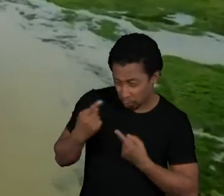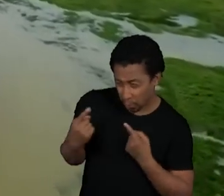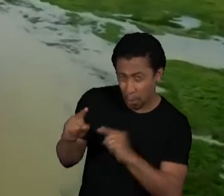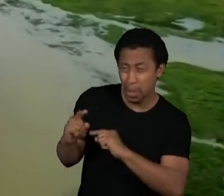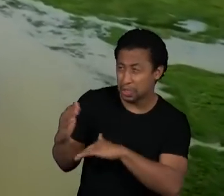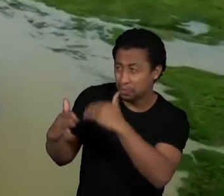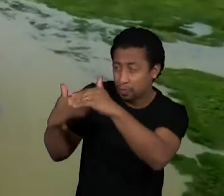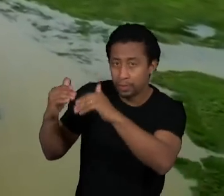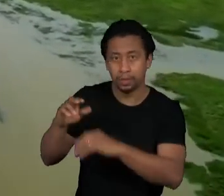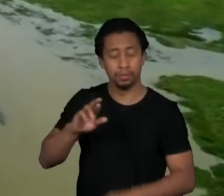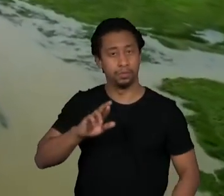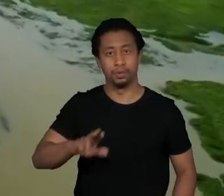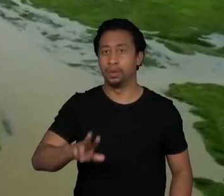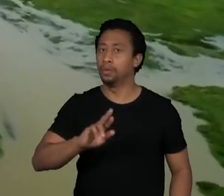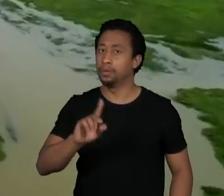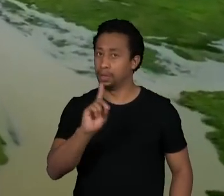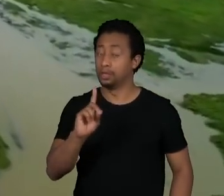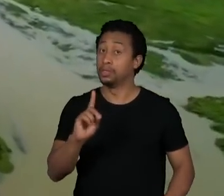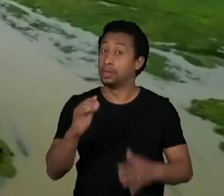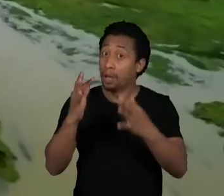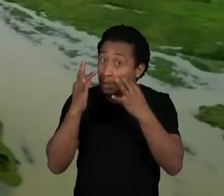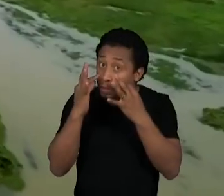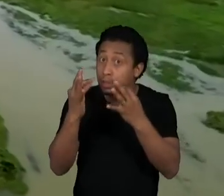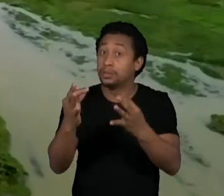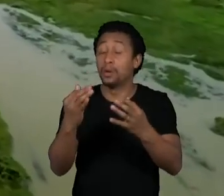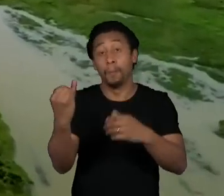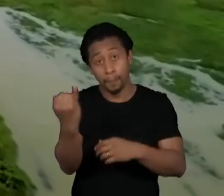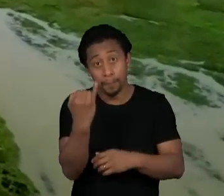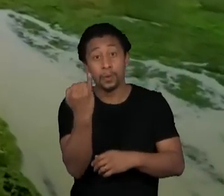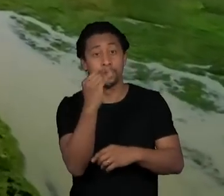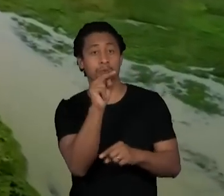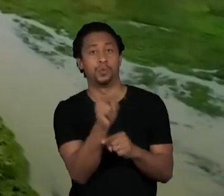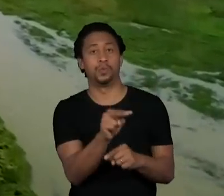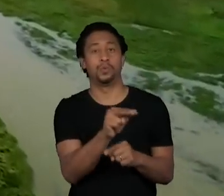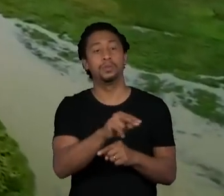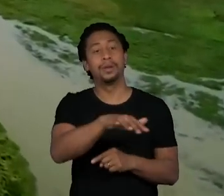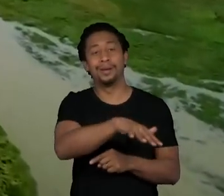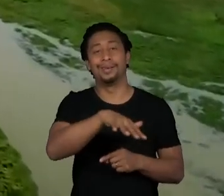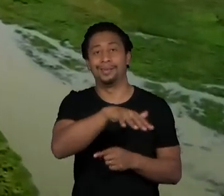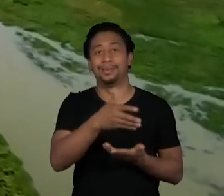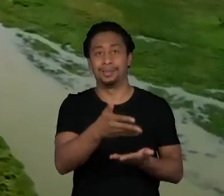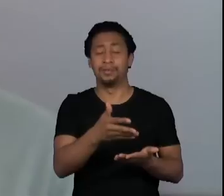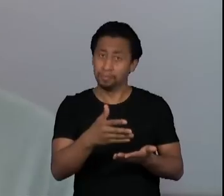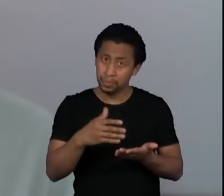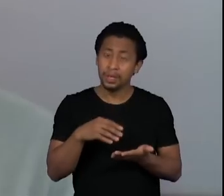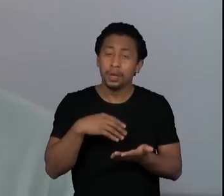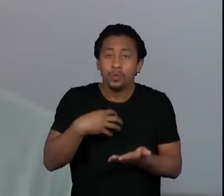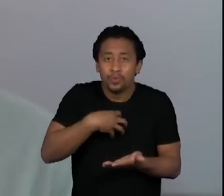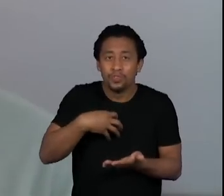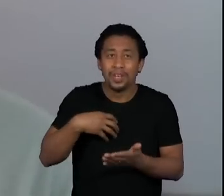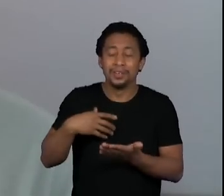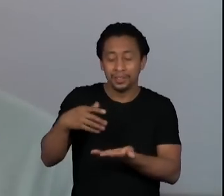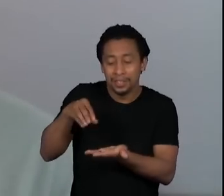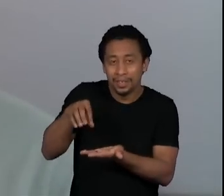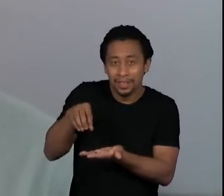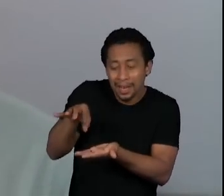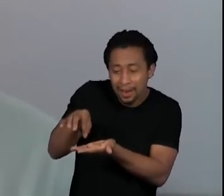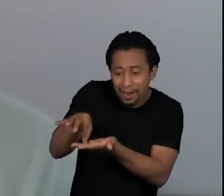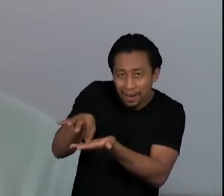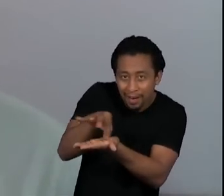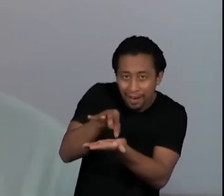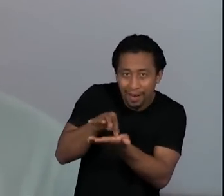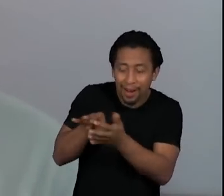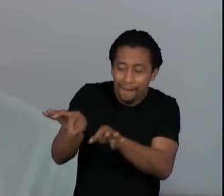que há soluções, a ferrovia talvez seja a solução mais sustentável para o escoamento dos grãos, e qualquer intervenção ali